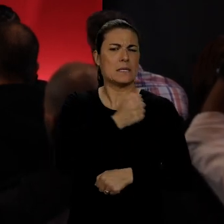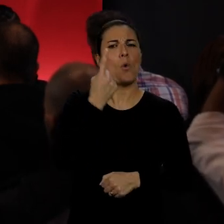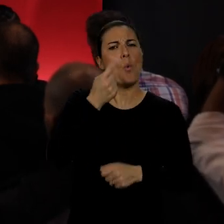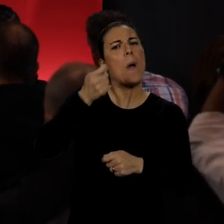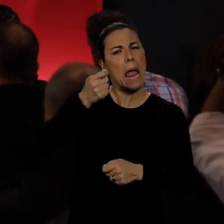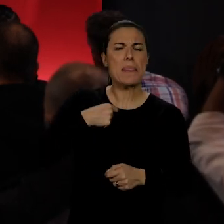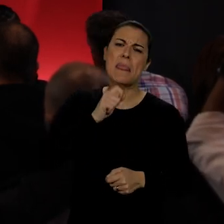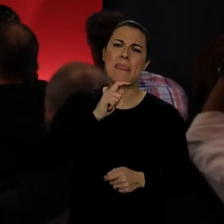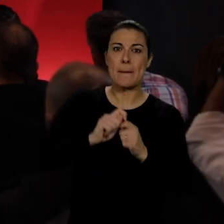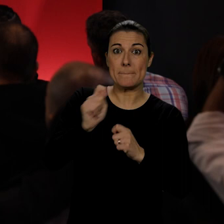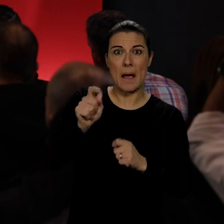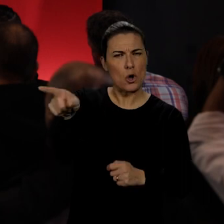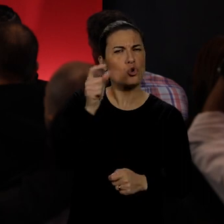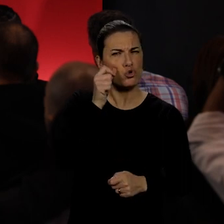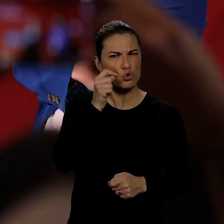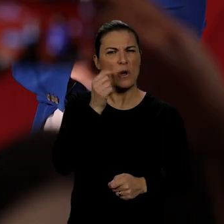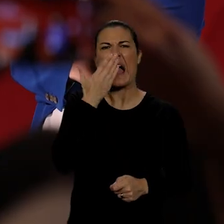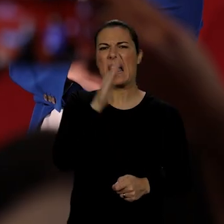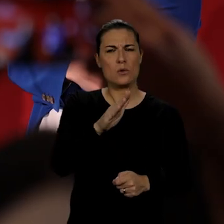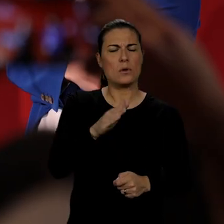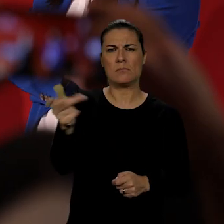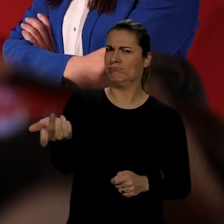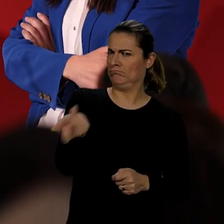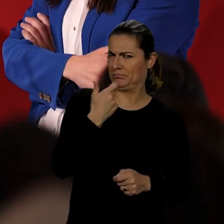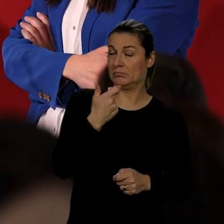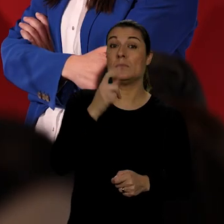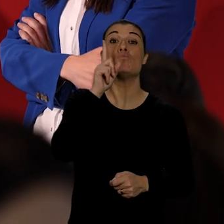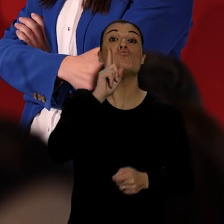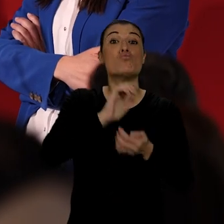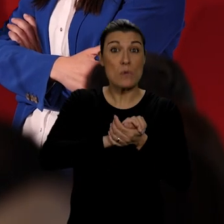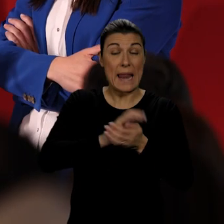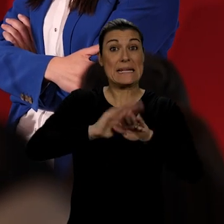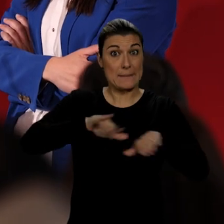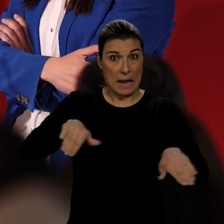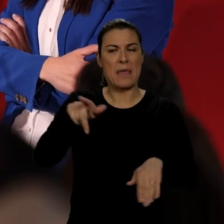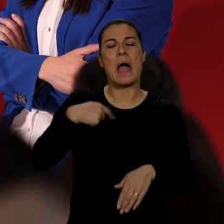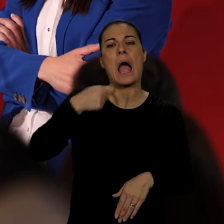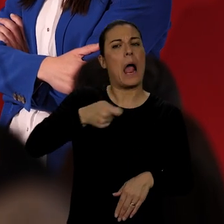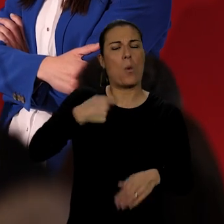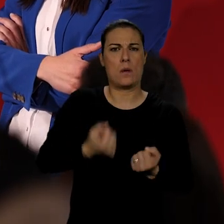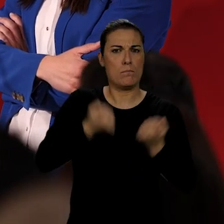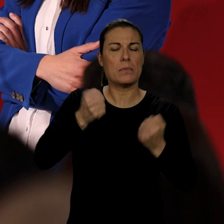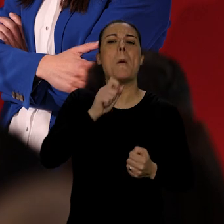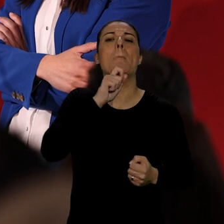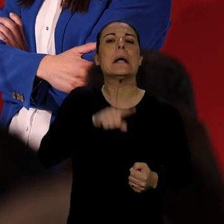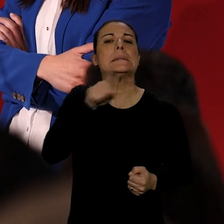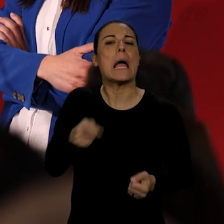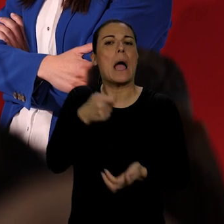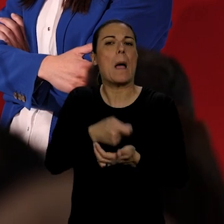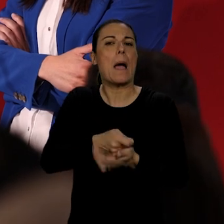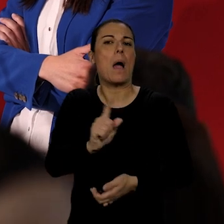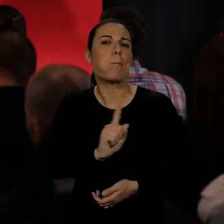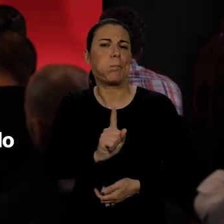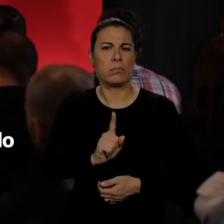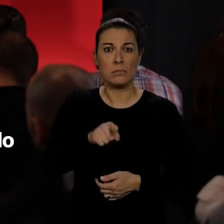pagar, e me disse, delata, não aluga mulheres separadas, porque podem não pagar. Isto é